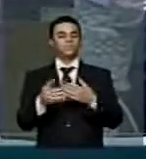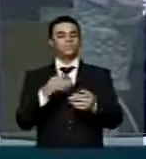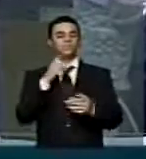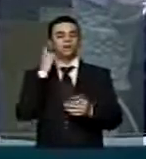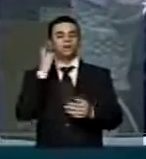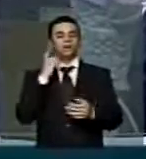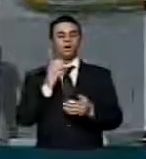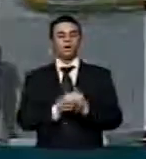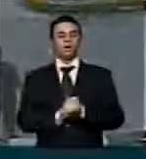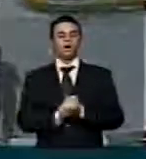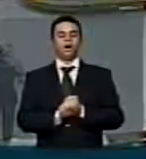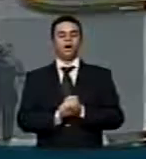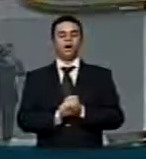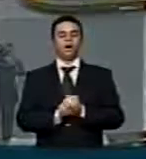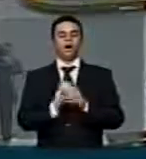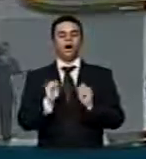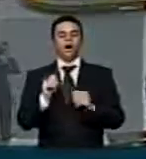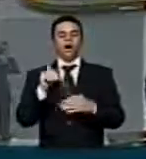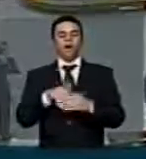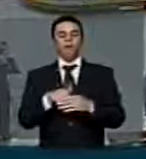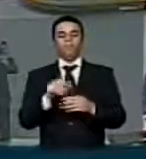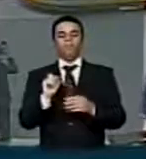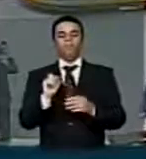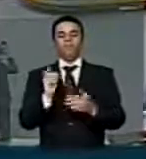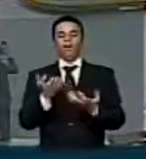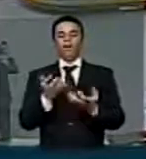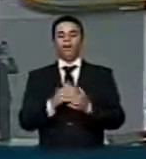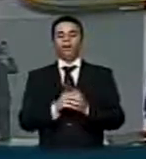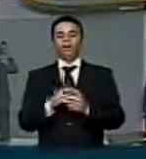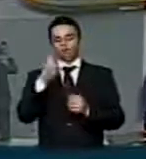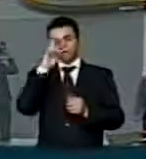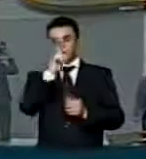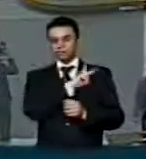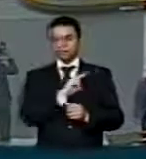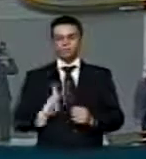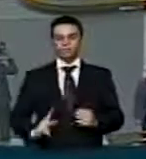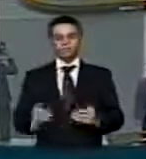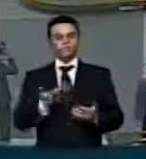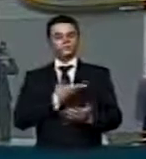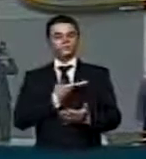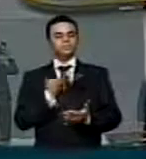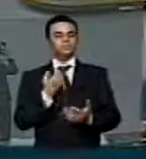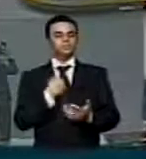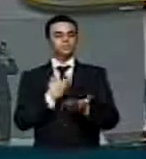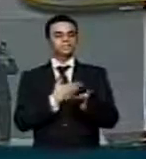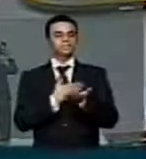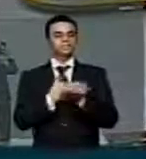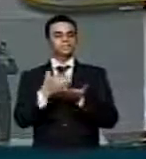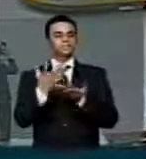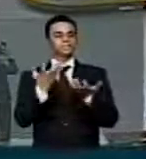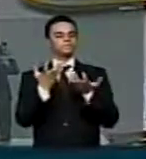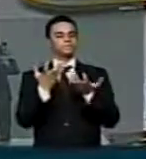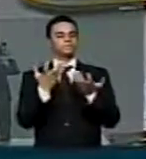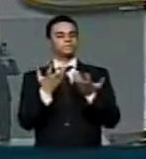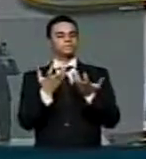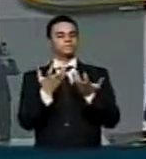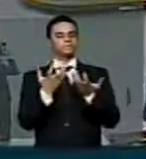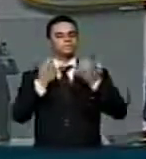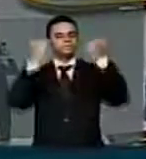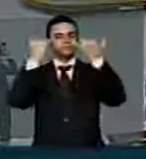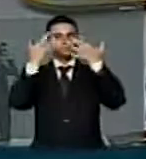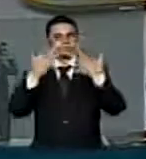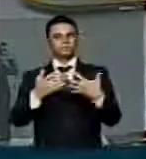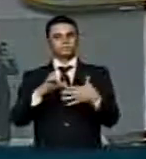Senhor Presidente, colegas parlamentares, inicialmente, esclarecer ao líder Eduardo Cunha